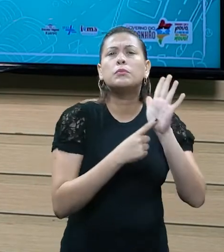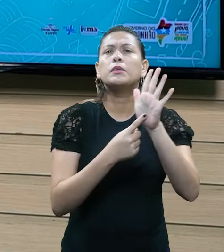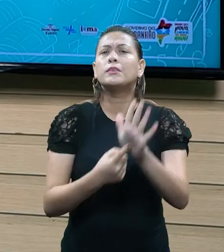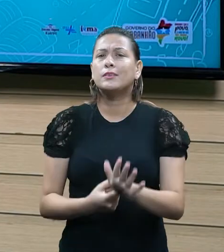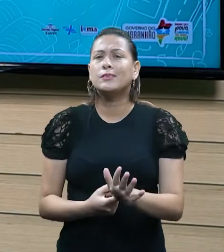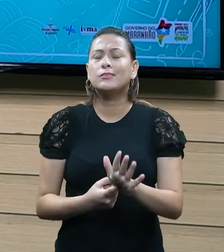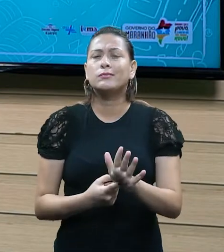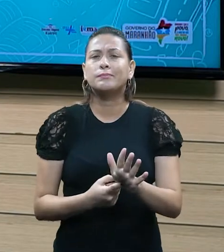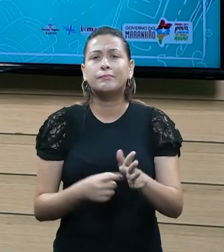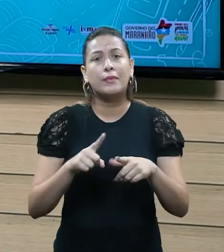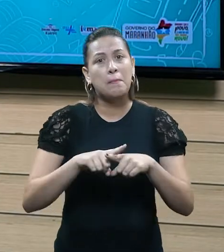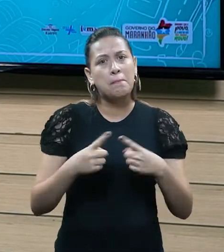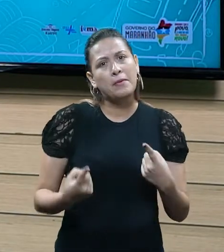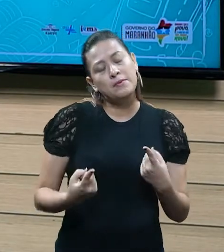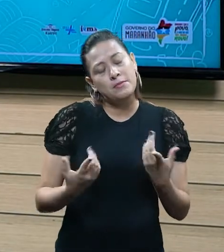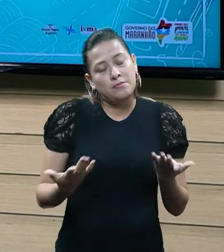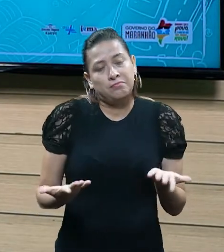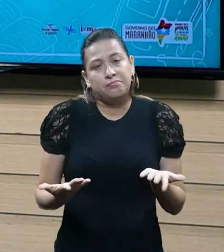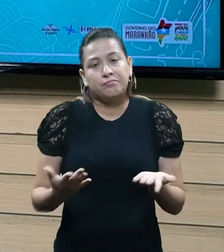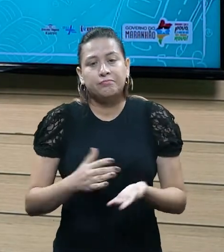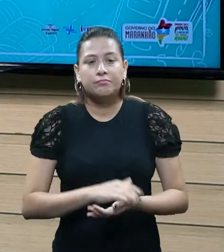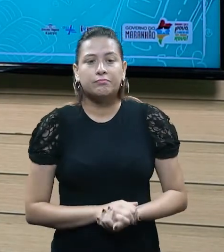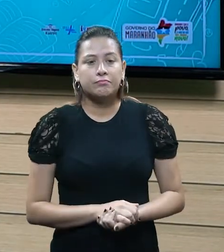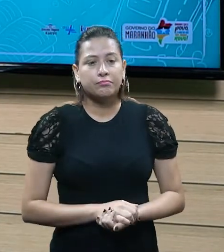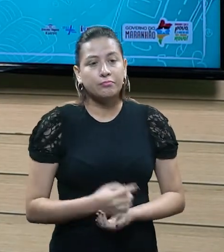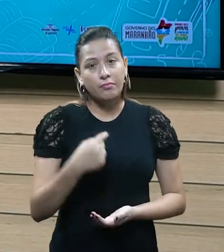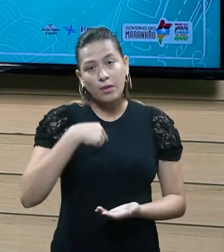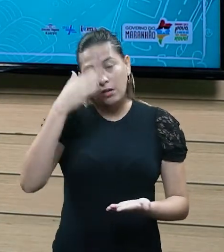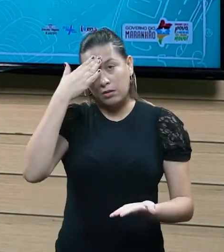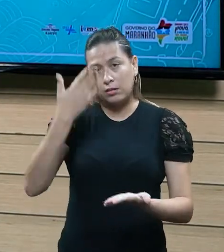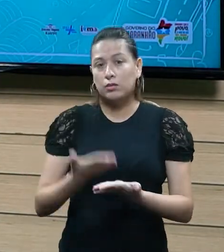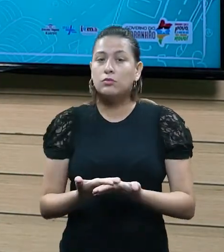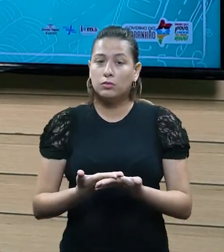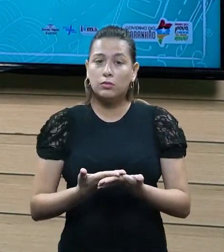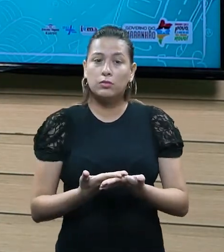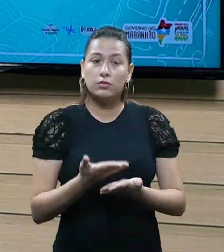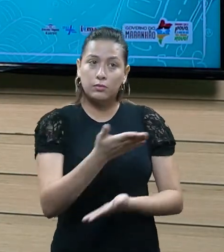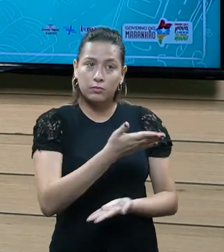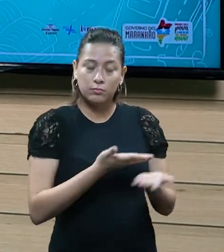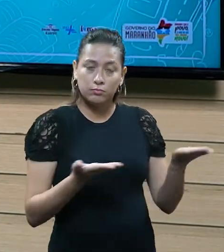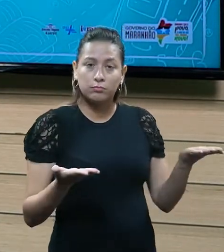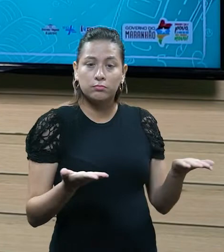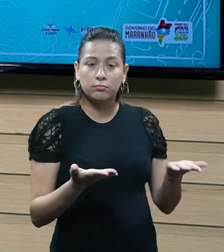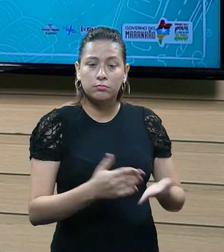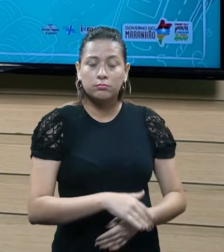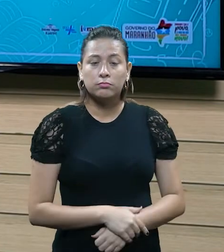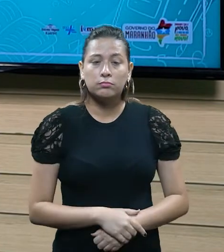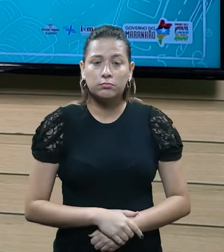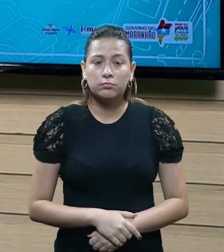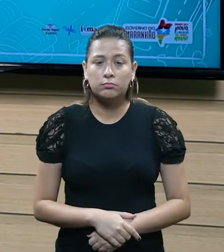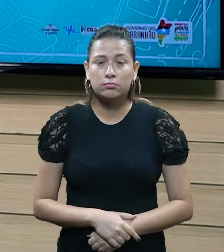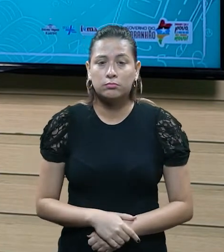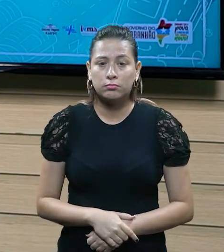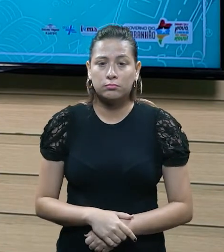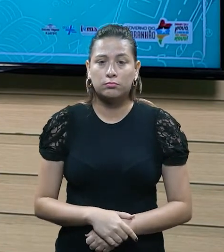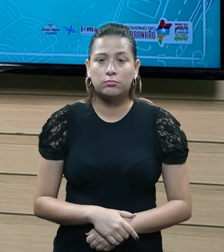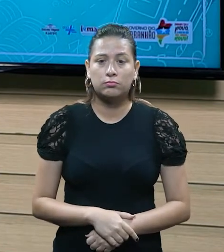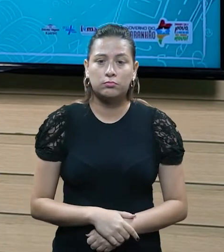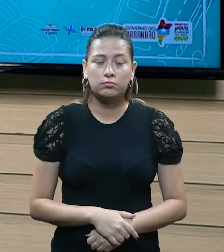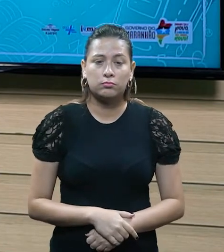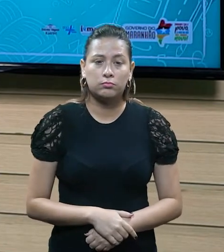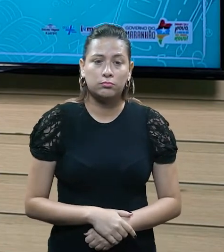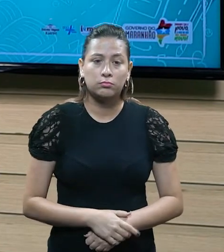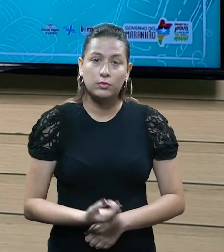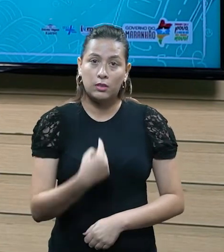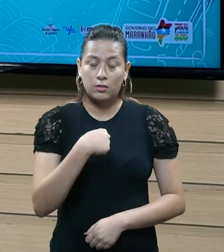não entendeu, ela acredita, a união, lá na conversa, na roda entre os entes federativos, né, ela disse para a Constituição, olha,